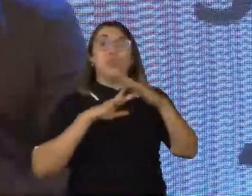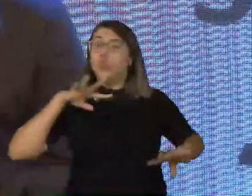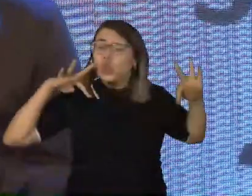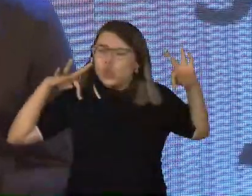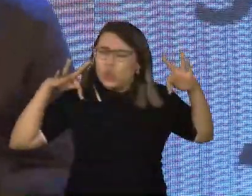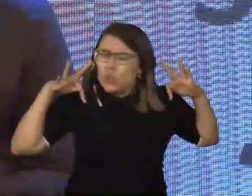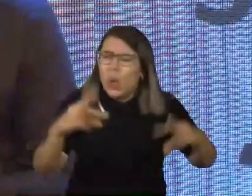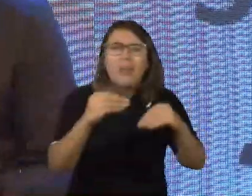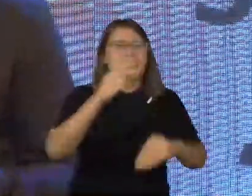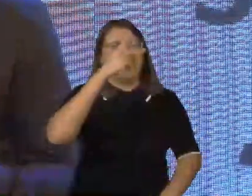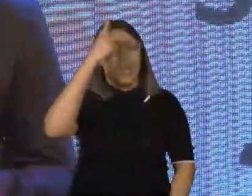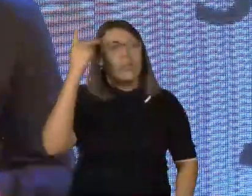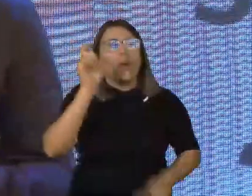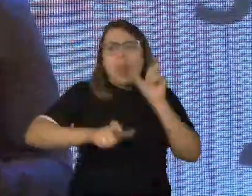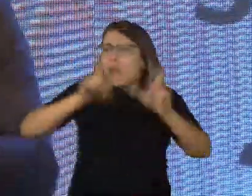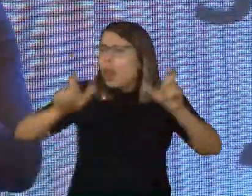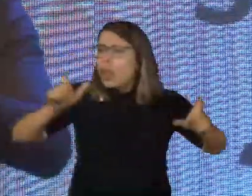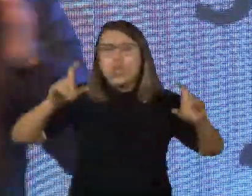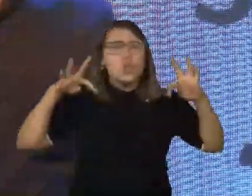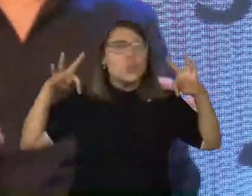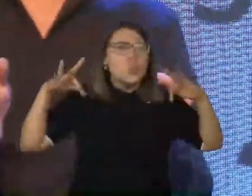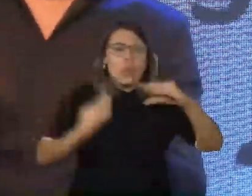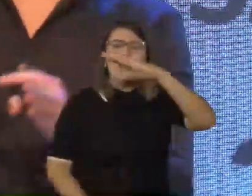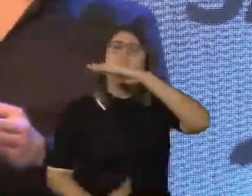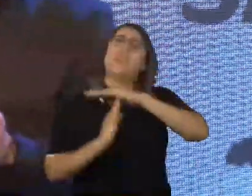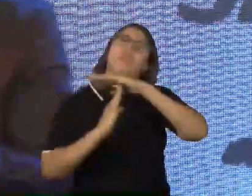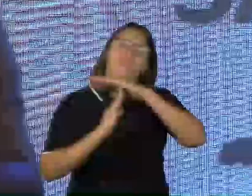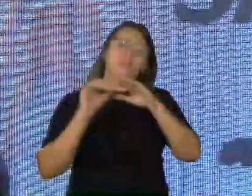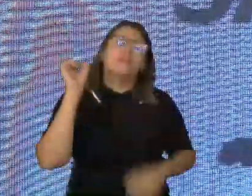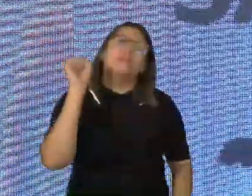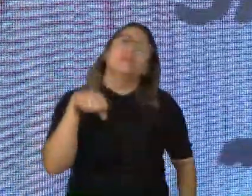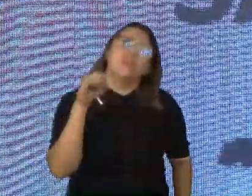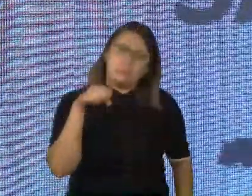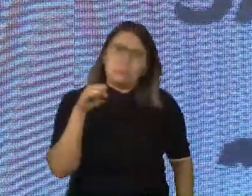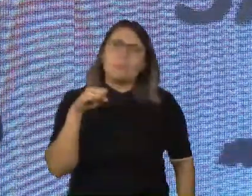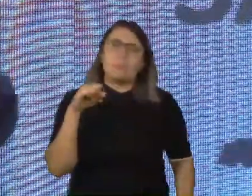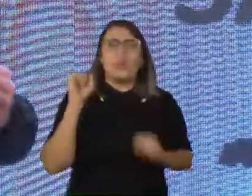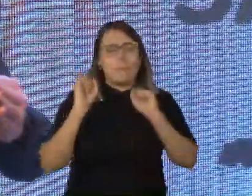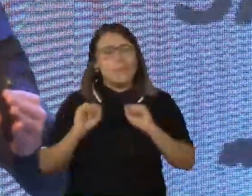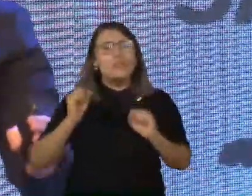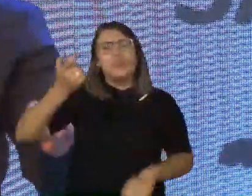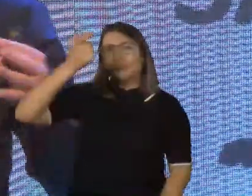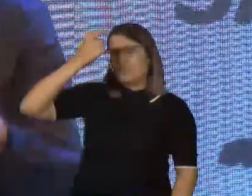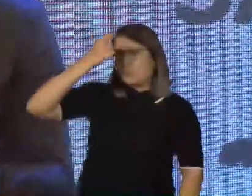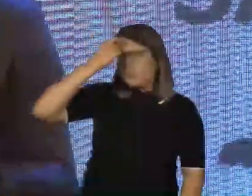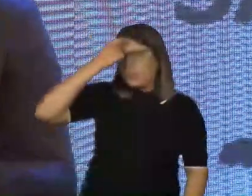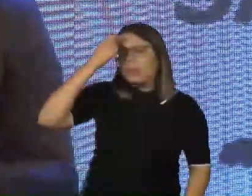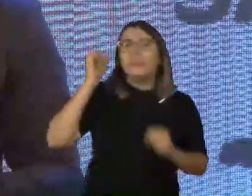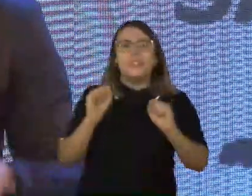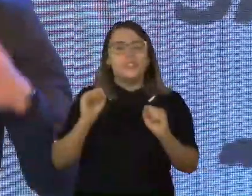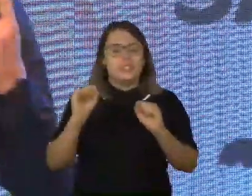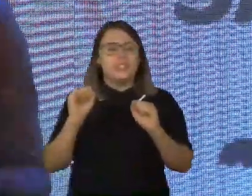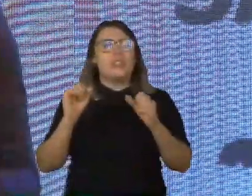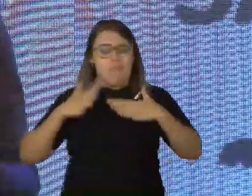que são diferentes de uma deficiência. A condição genética, ela vem sim com alguns desafios, pode ser cognitivo, sensorial ou físico,